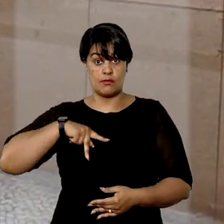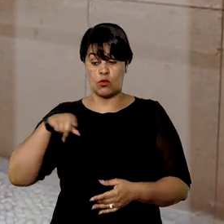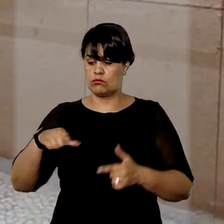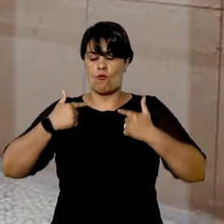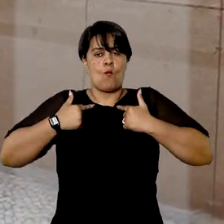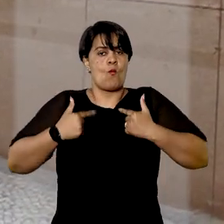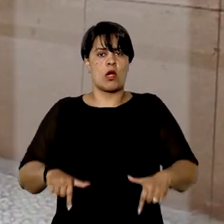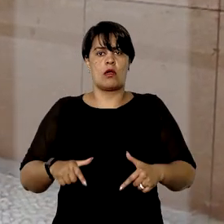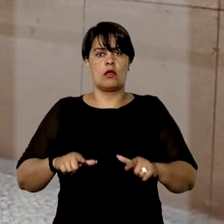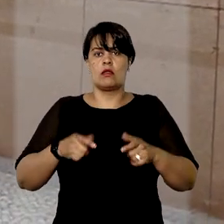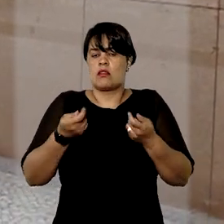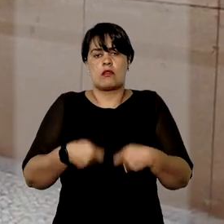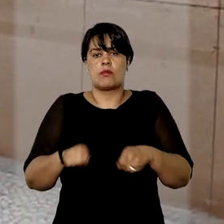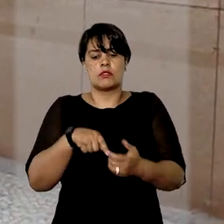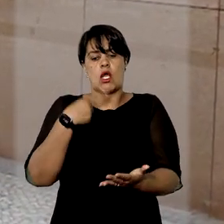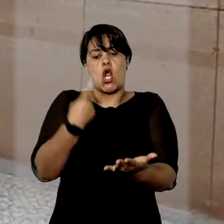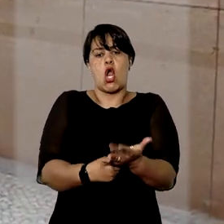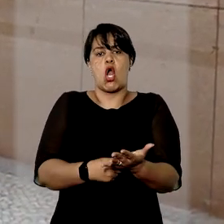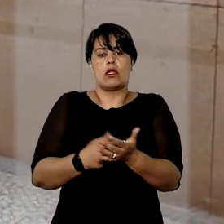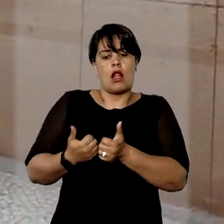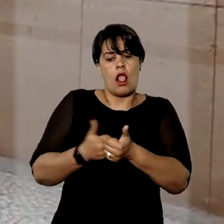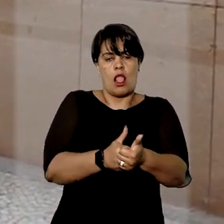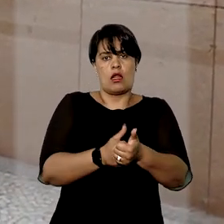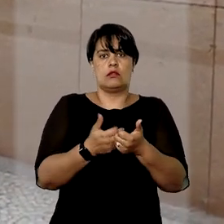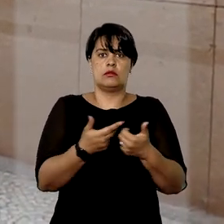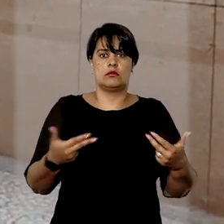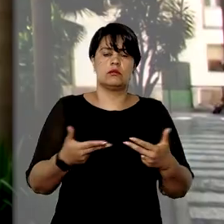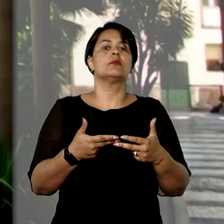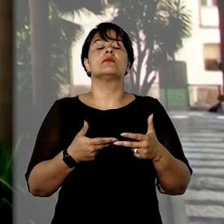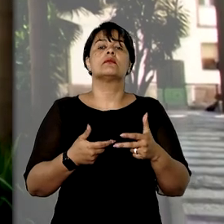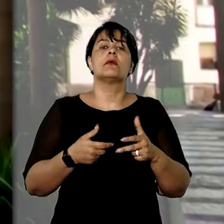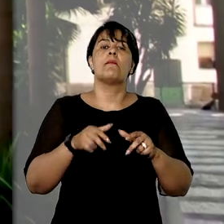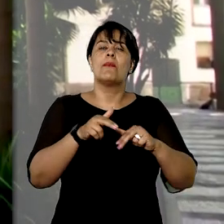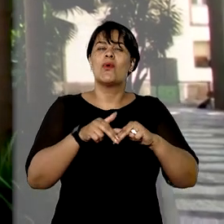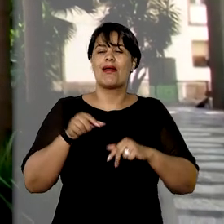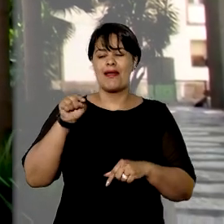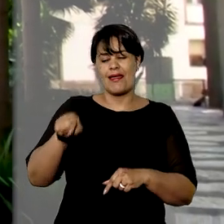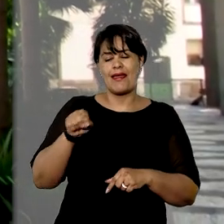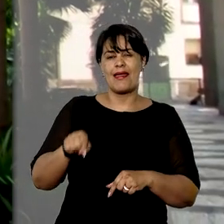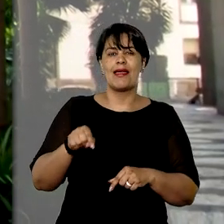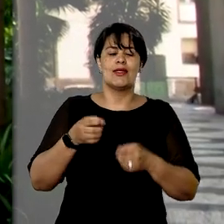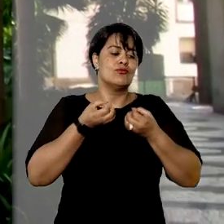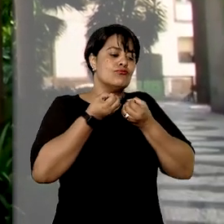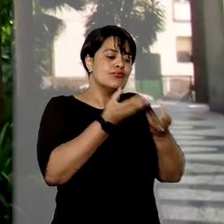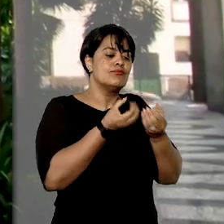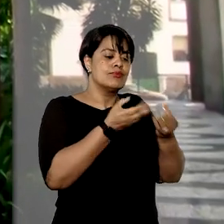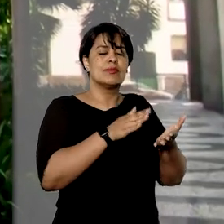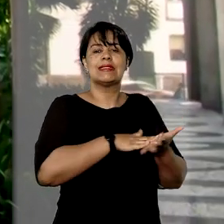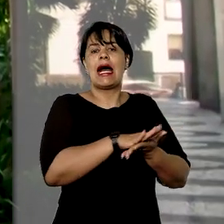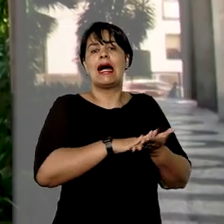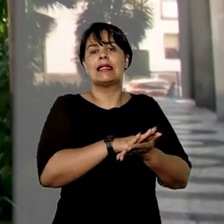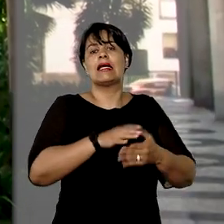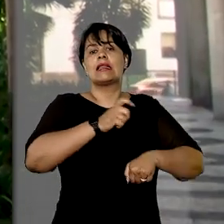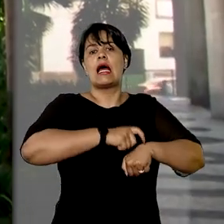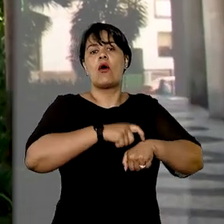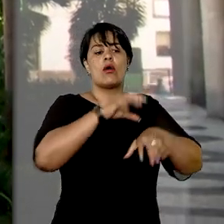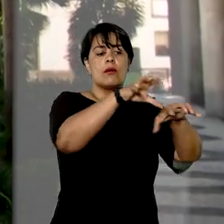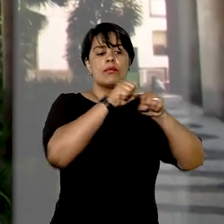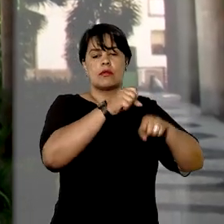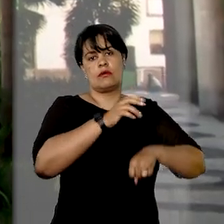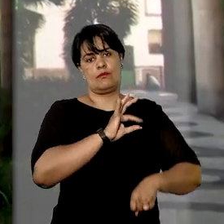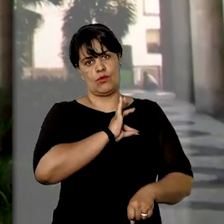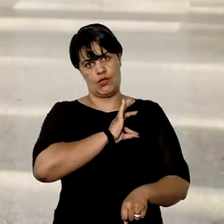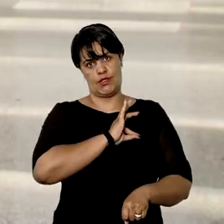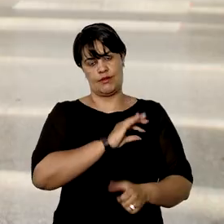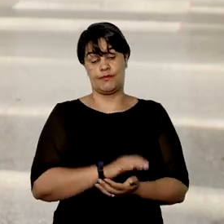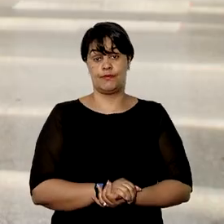deixou de oferecer-lhe acordo de não persecução penal, sob o argumento de que o paciente não haveria confessado o delito no inquérito